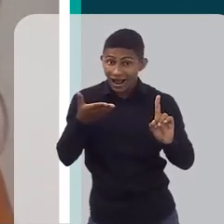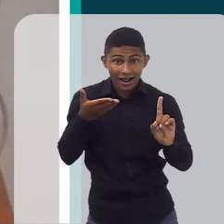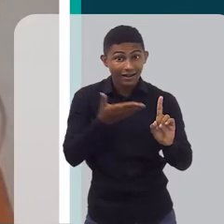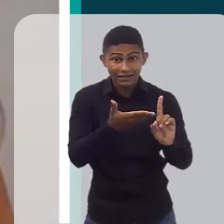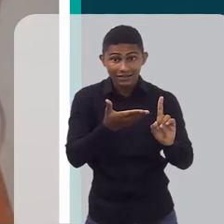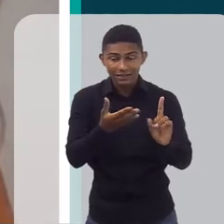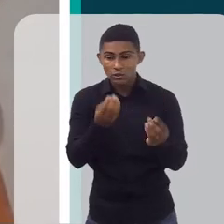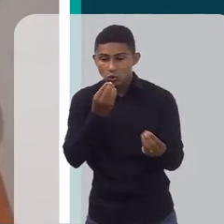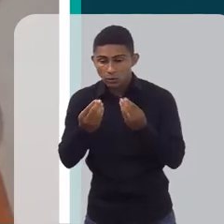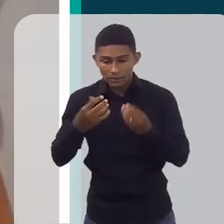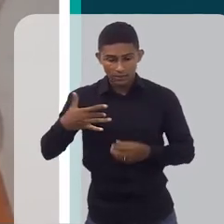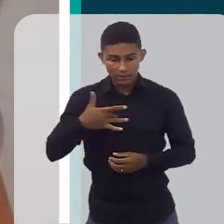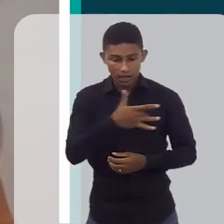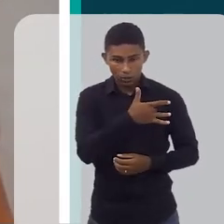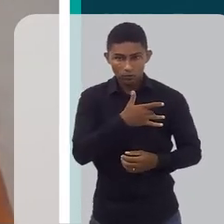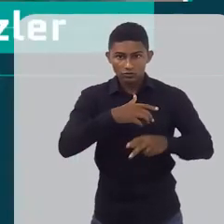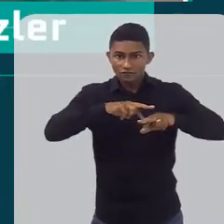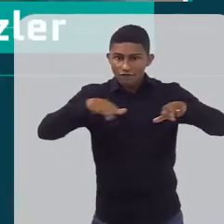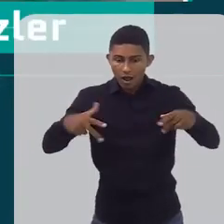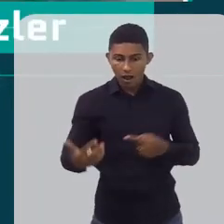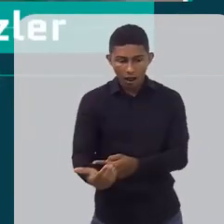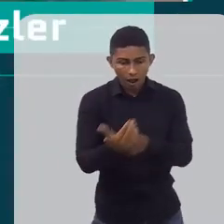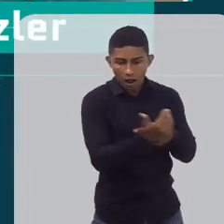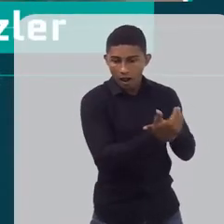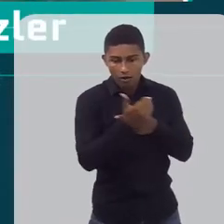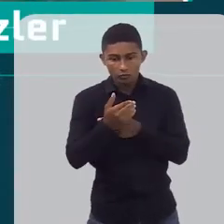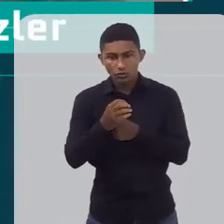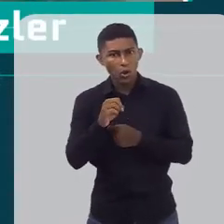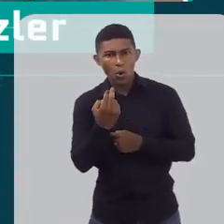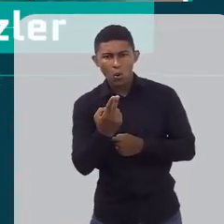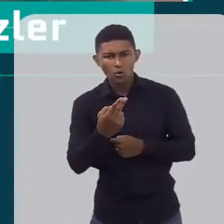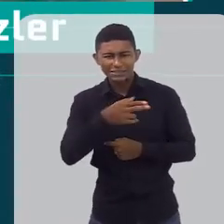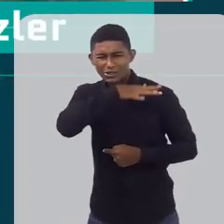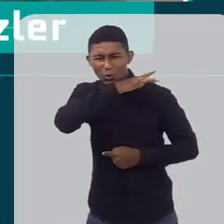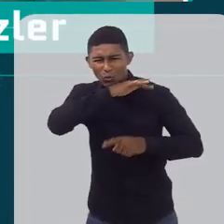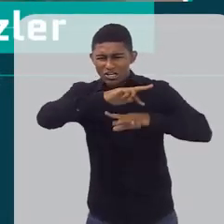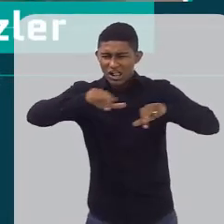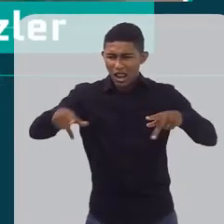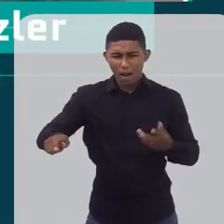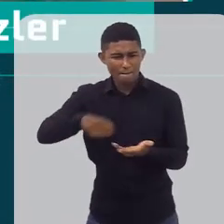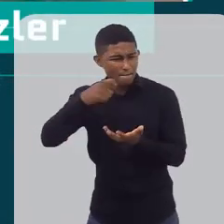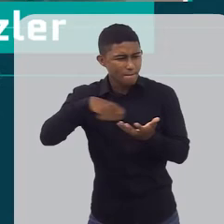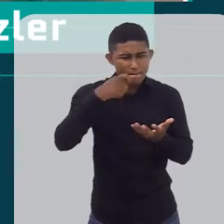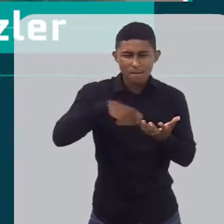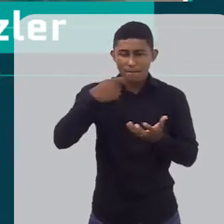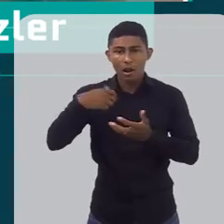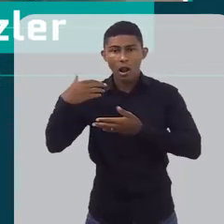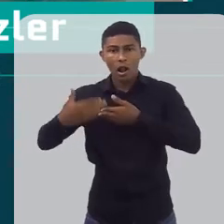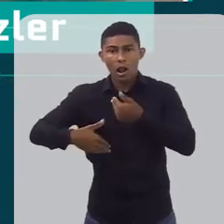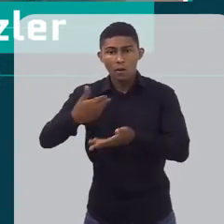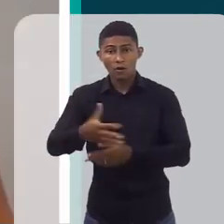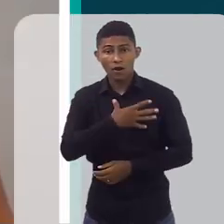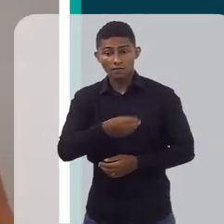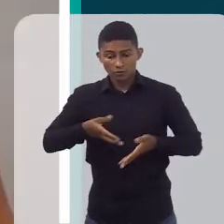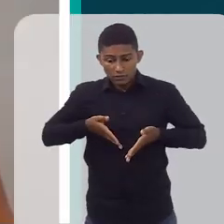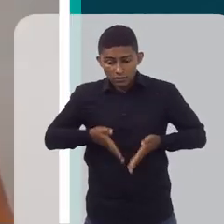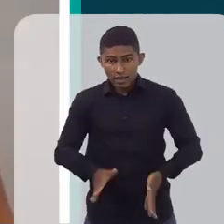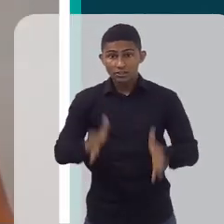então, que o bebezinho está dentro da barriga, ele já vai ter uma tendência a ter uma obesidade na